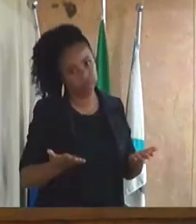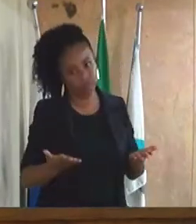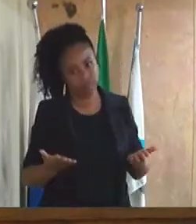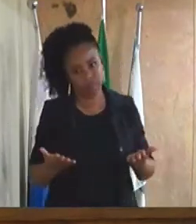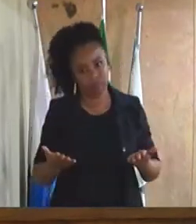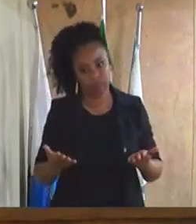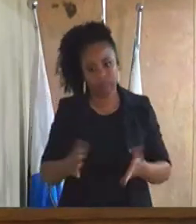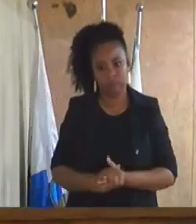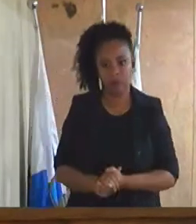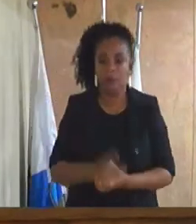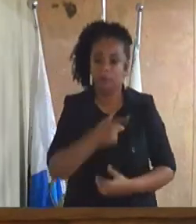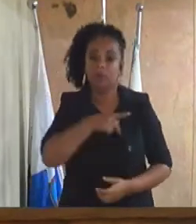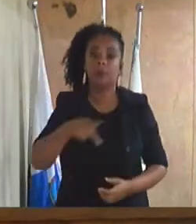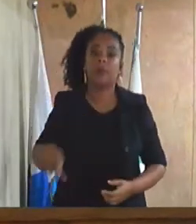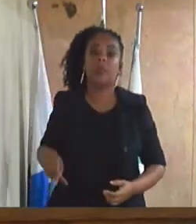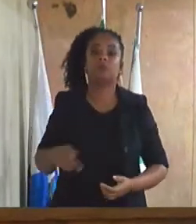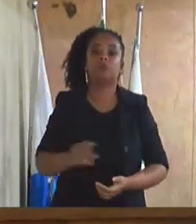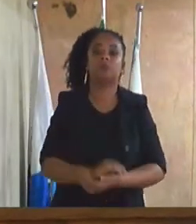Presidente.